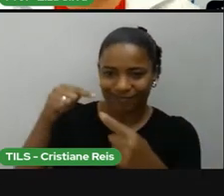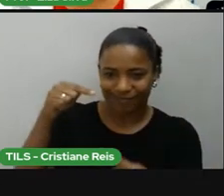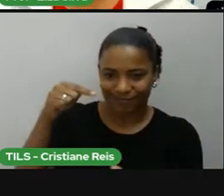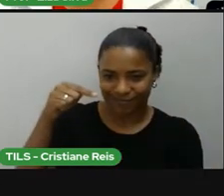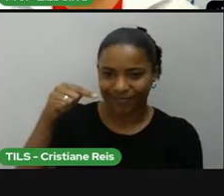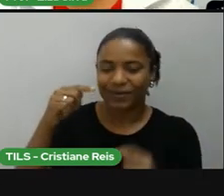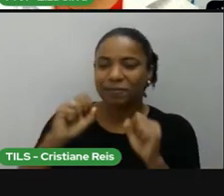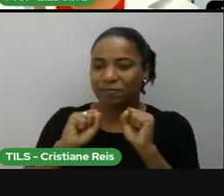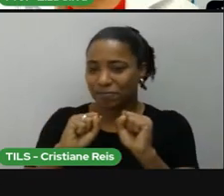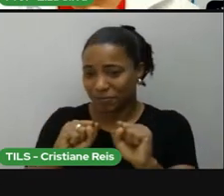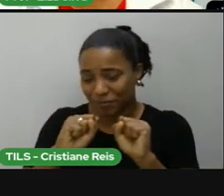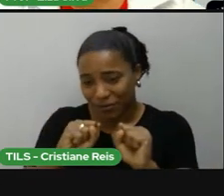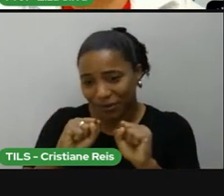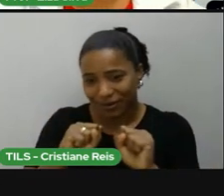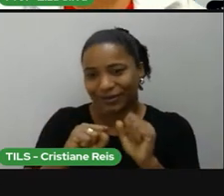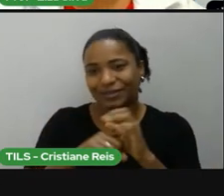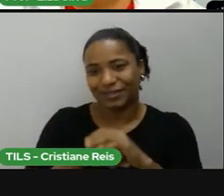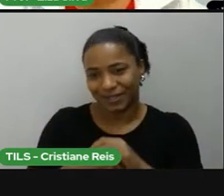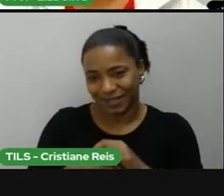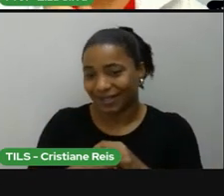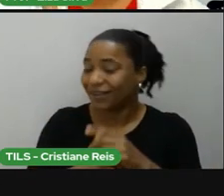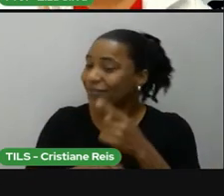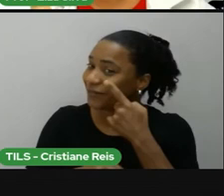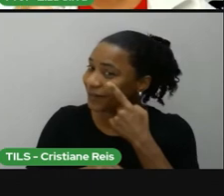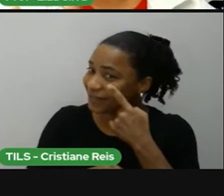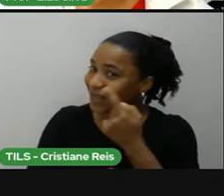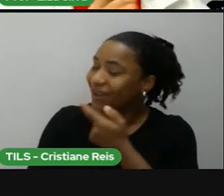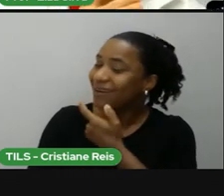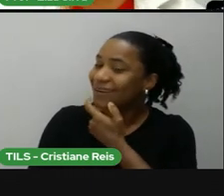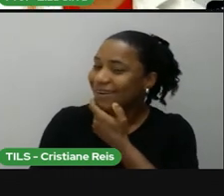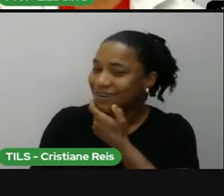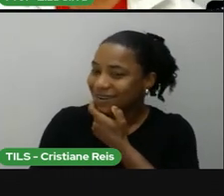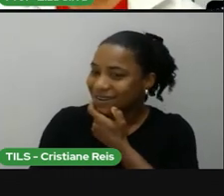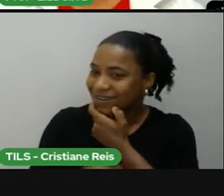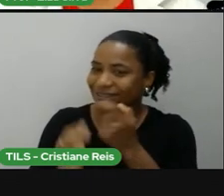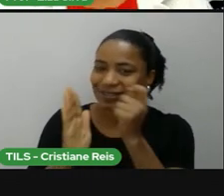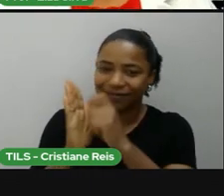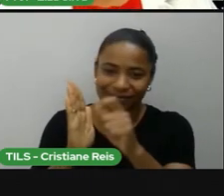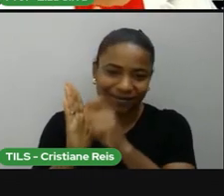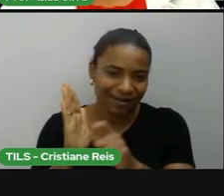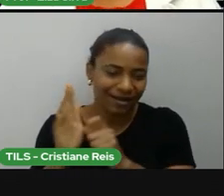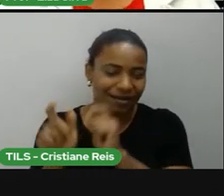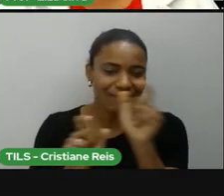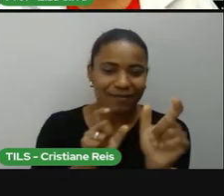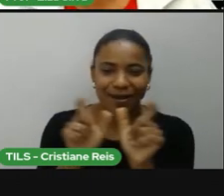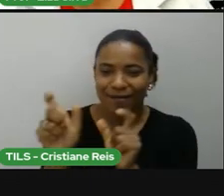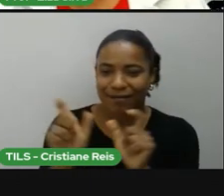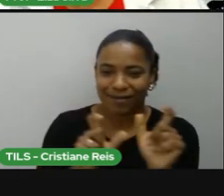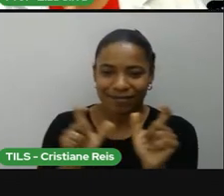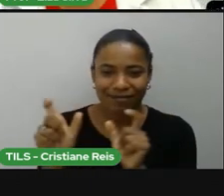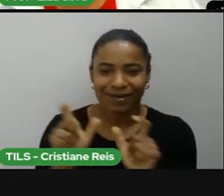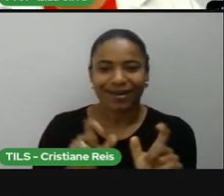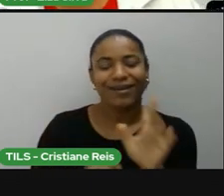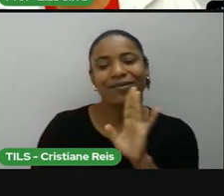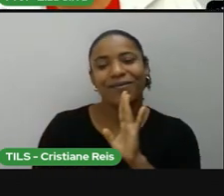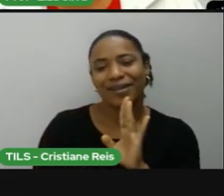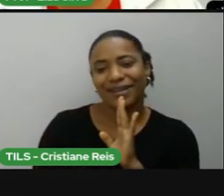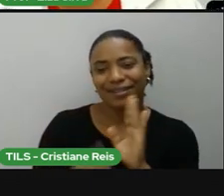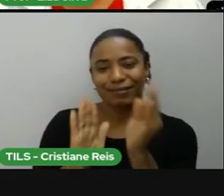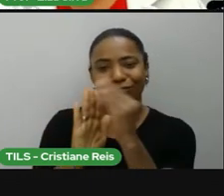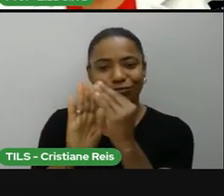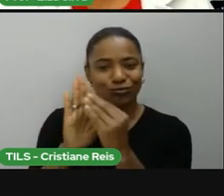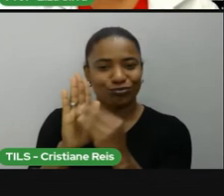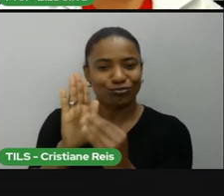fazer essa escrita em inglês. Explore todo o vocabulário que você já aprendeu ao longo dessas